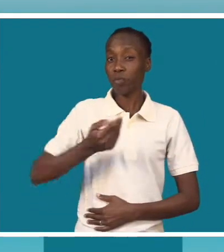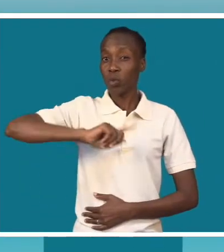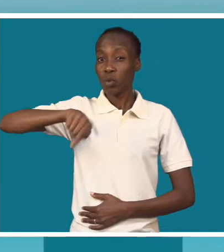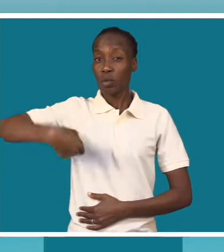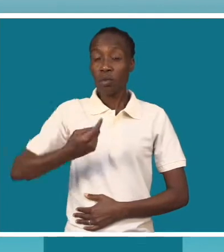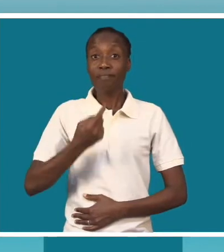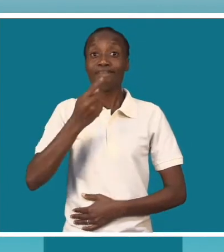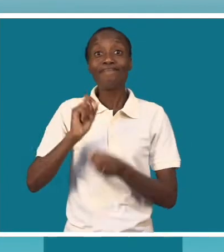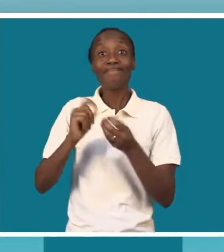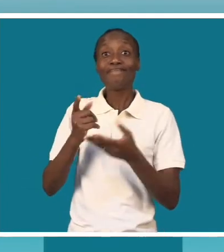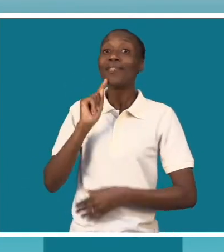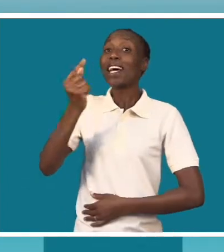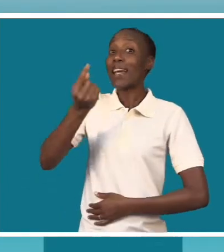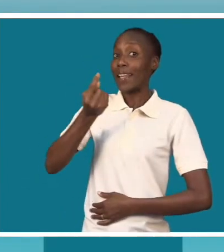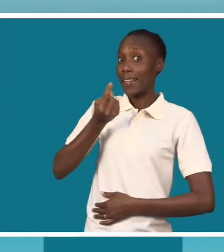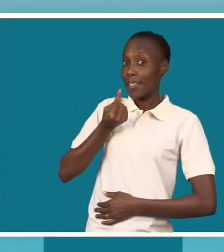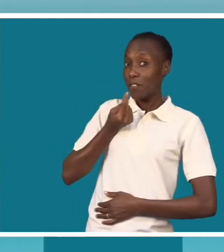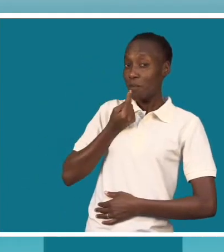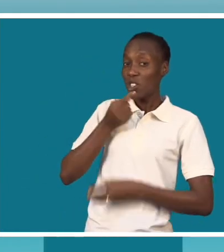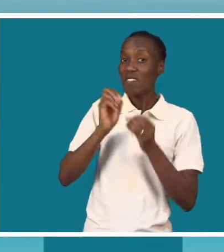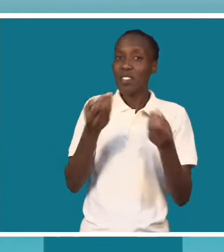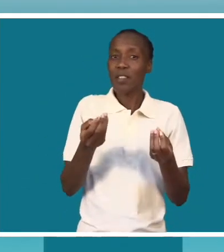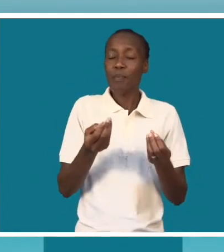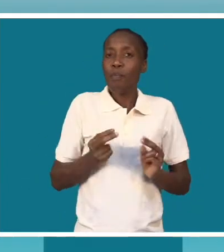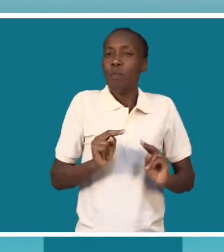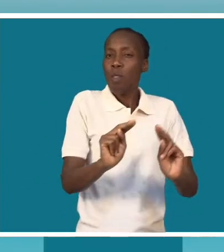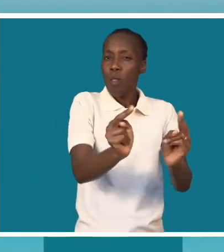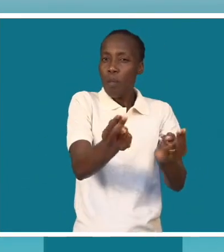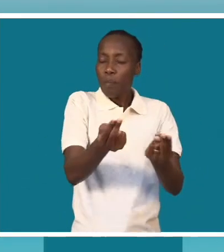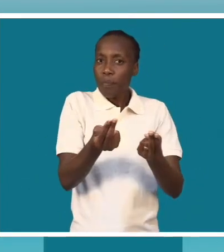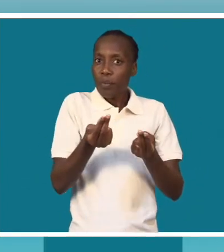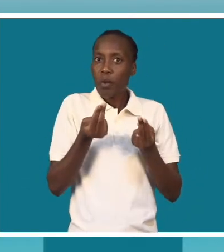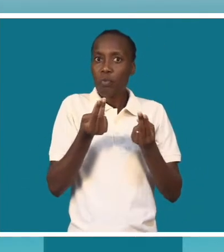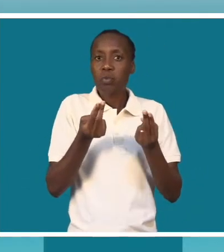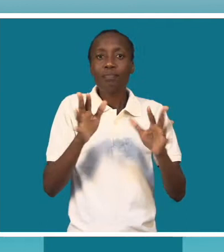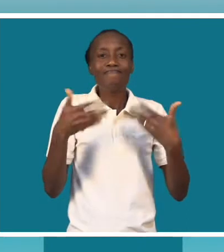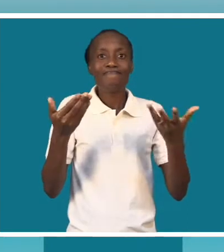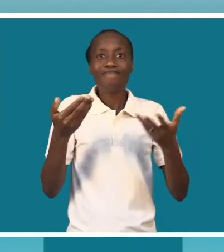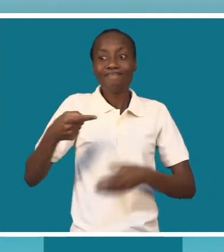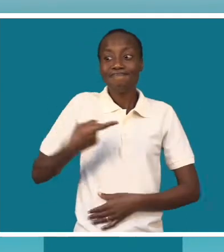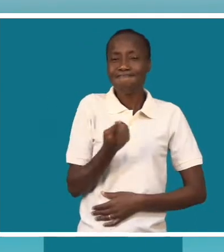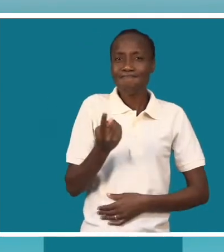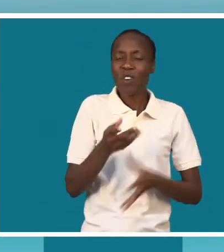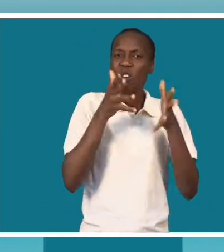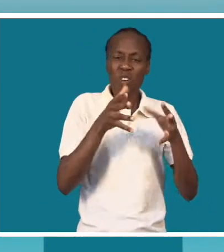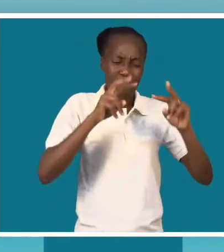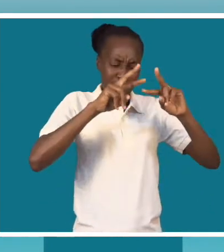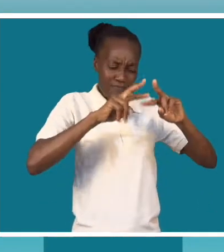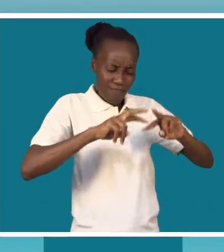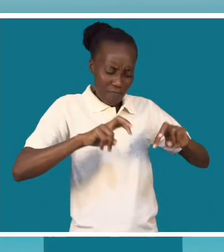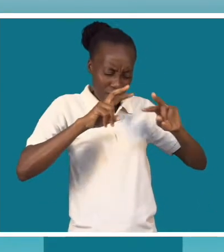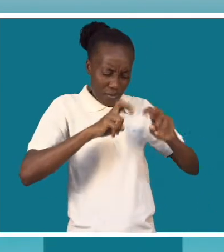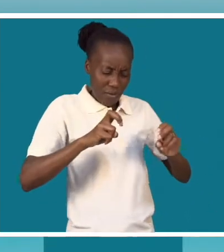capacidade de resposta, falo da modernização da nossa capacidade de